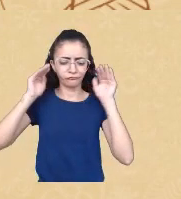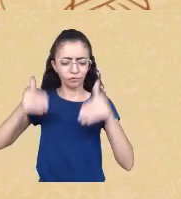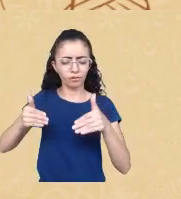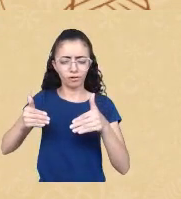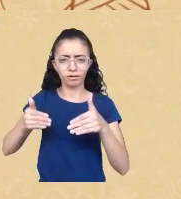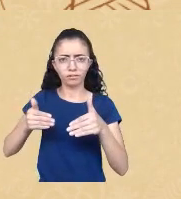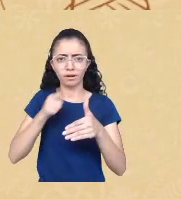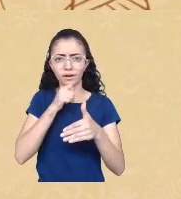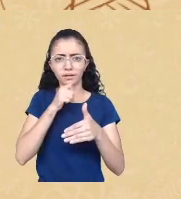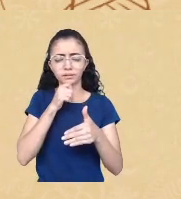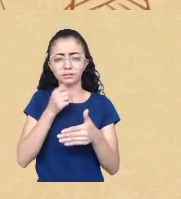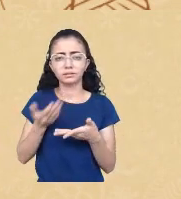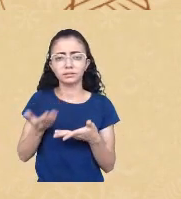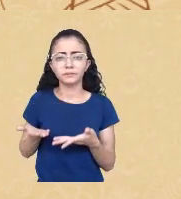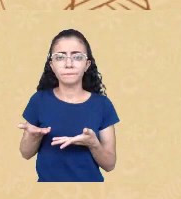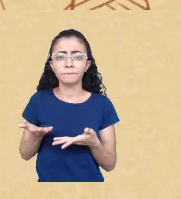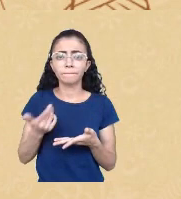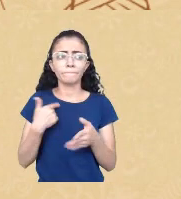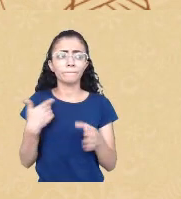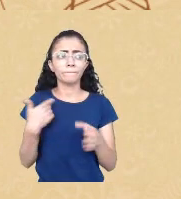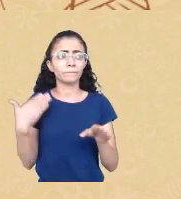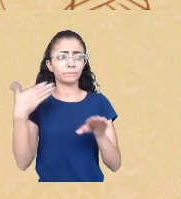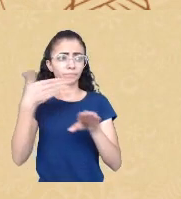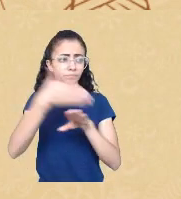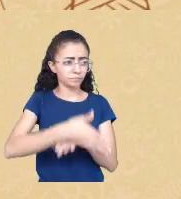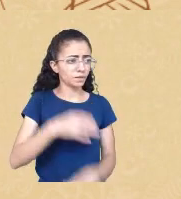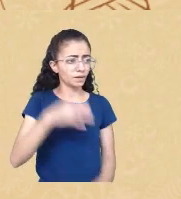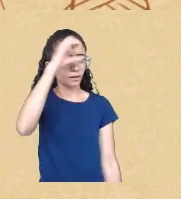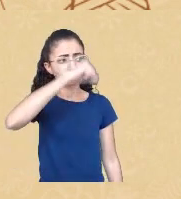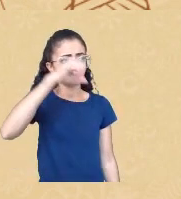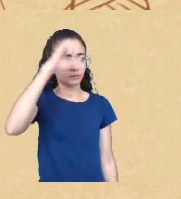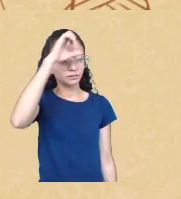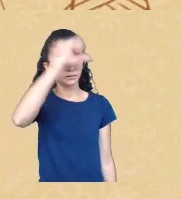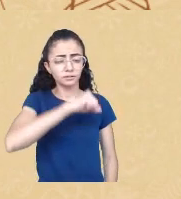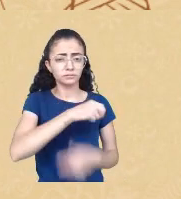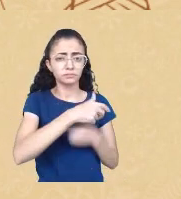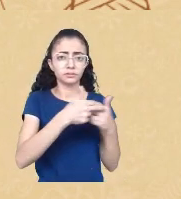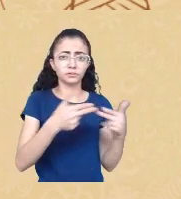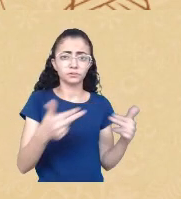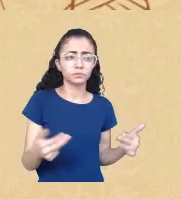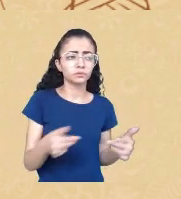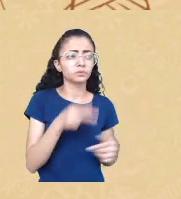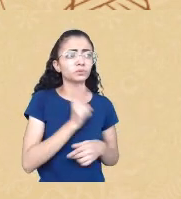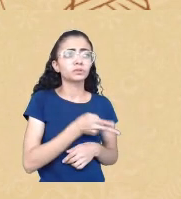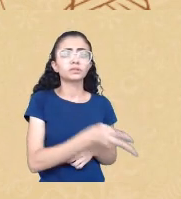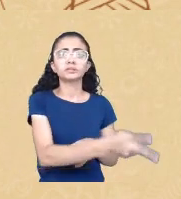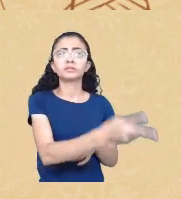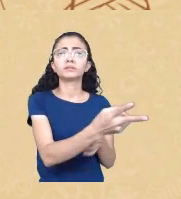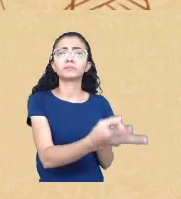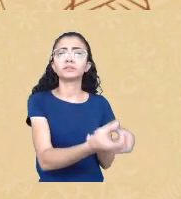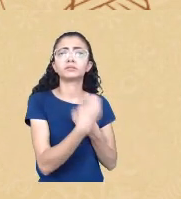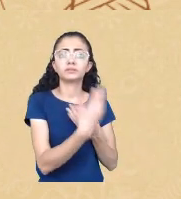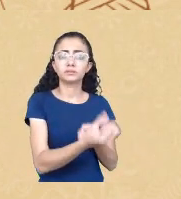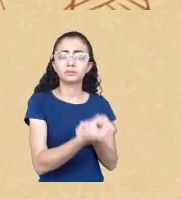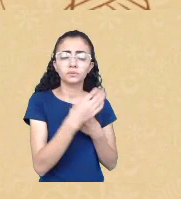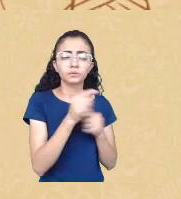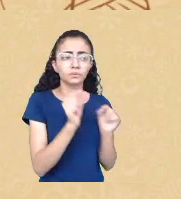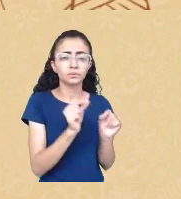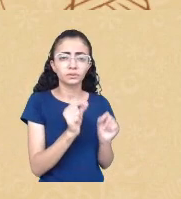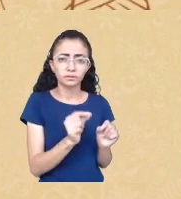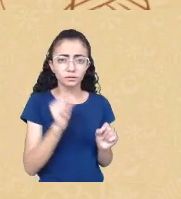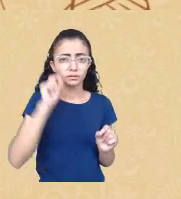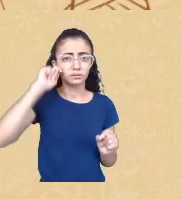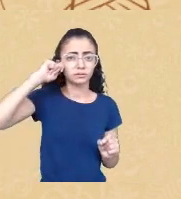dizer eu ingresso para aprender o que foi sempre ensinado se os negros e quilombolas